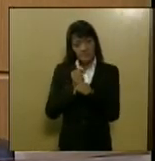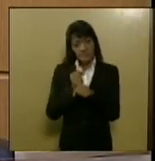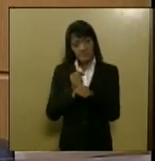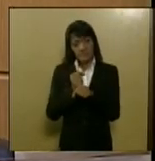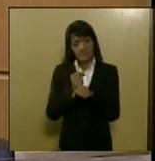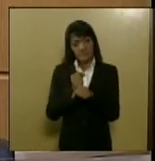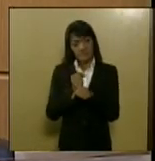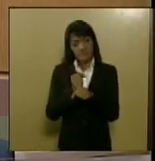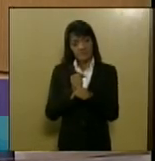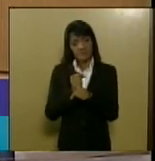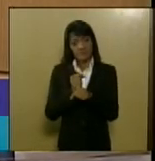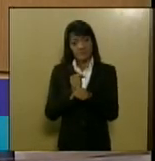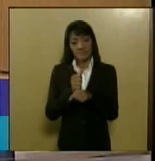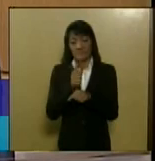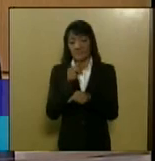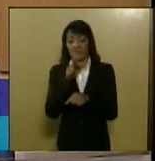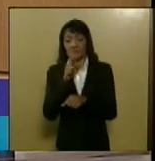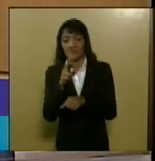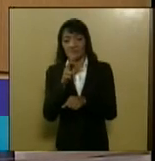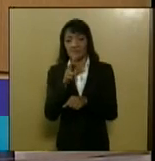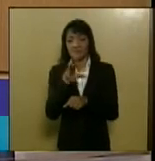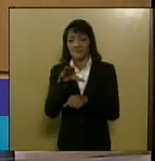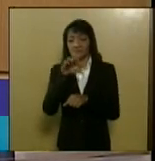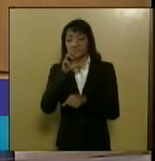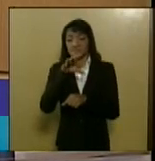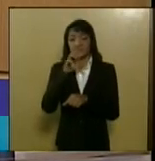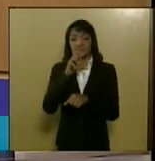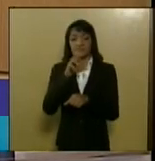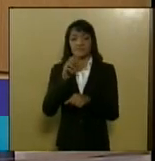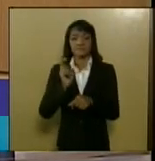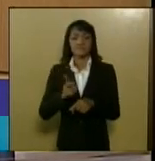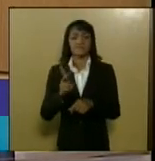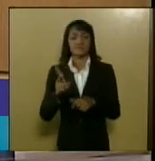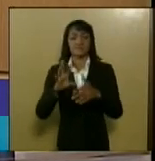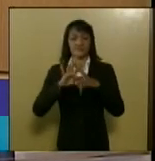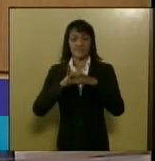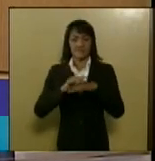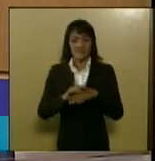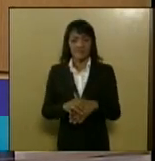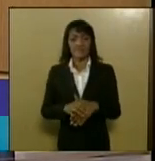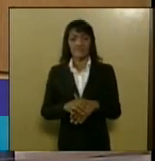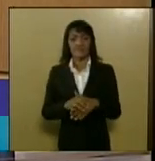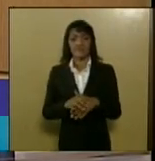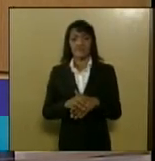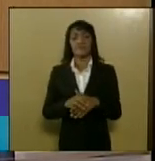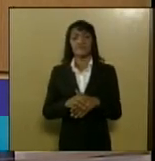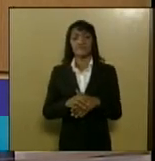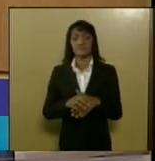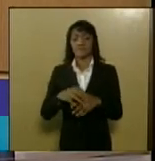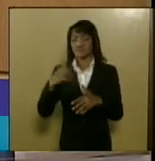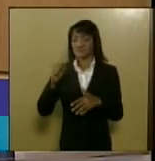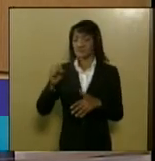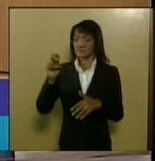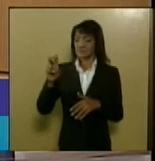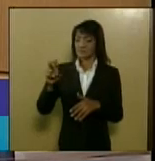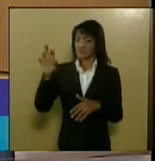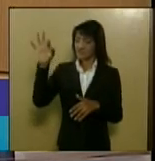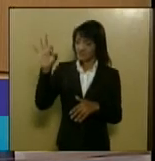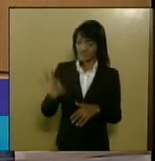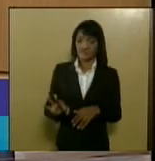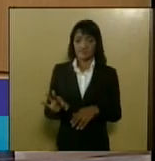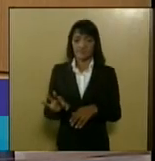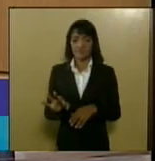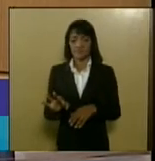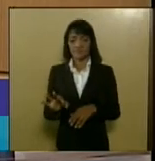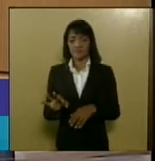têm uma limitação respiratória são os indivíduos que têm broquita e efisema que correspondem 85% das incidências em